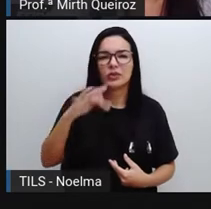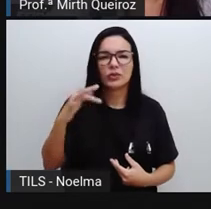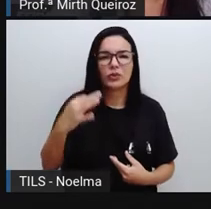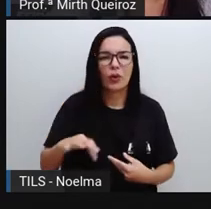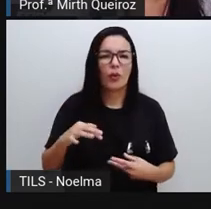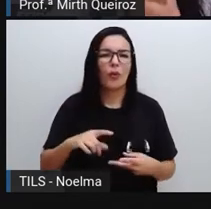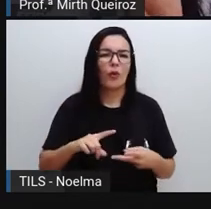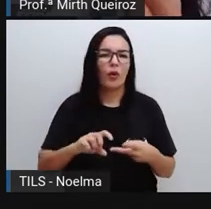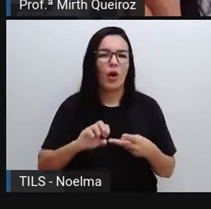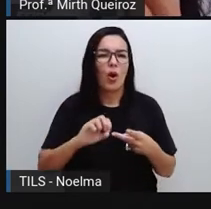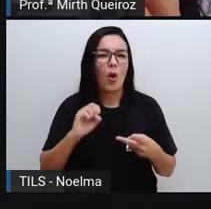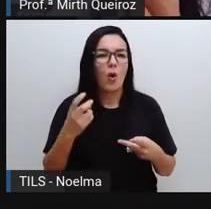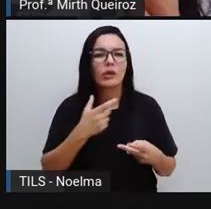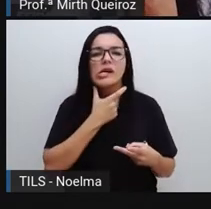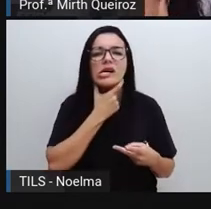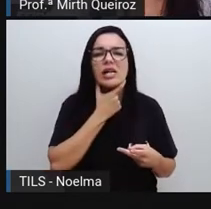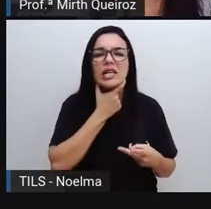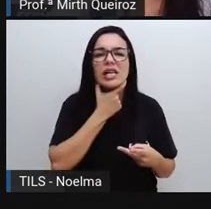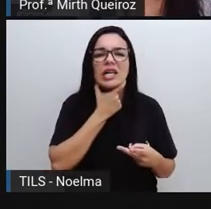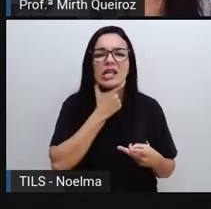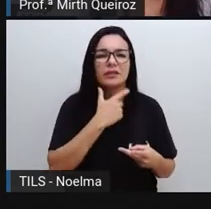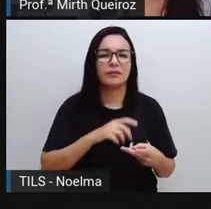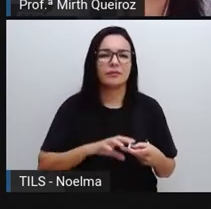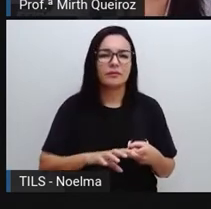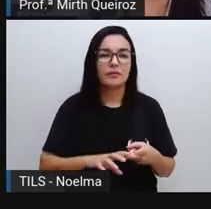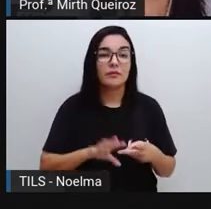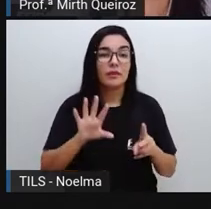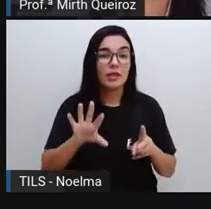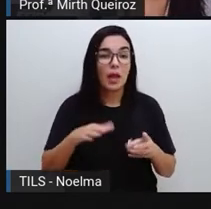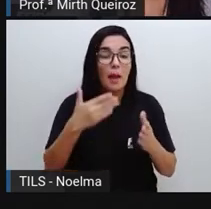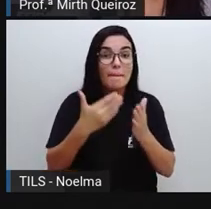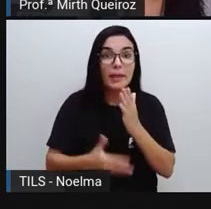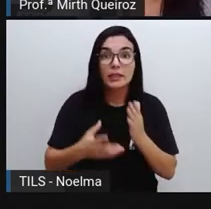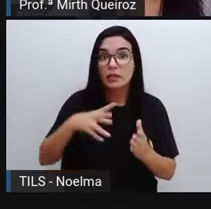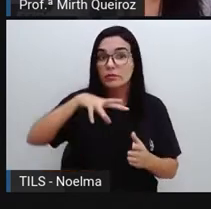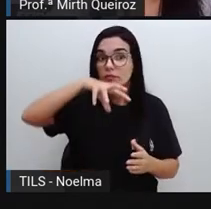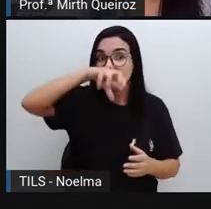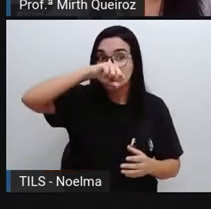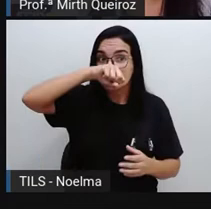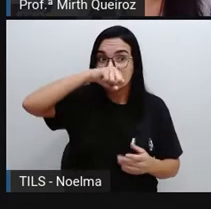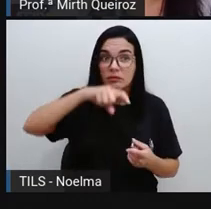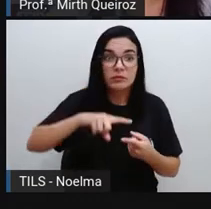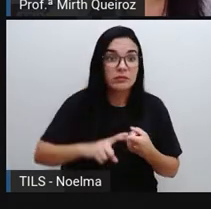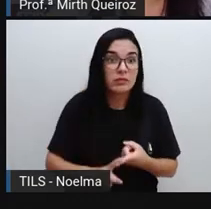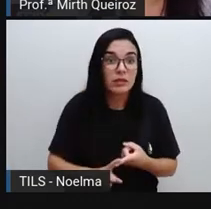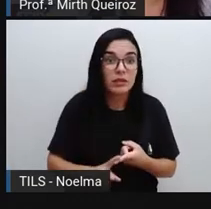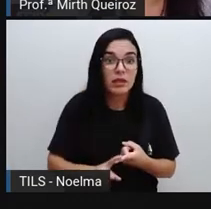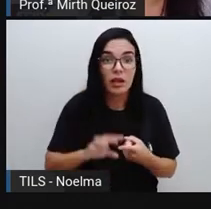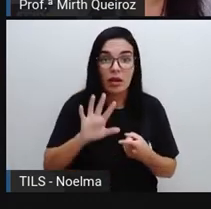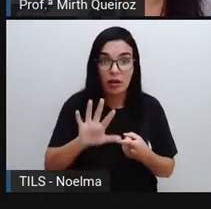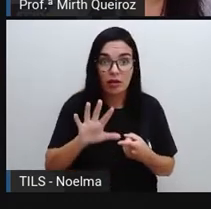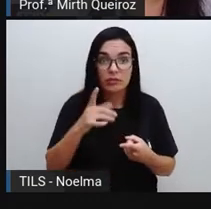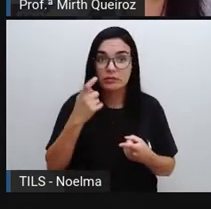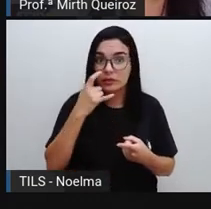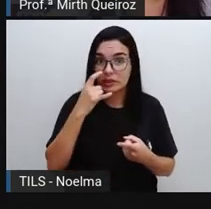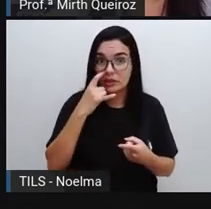ou pode acontecer também no maxilar, perda do cheiro, mas preste atenção.